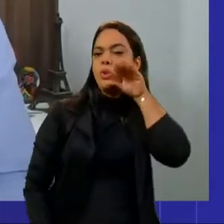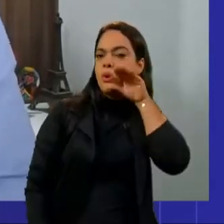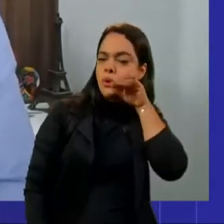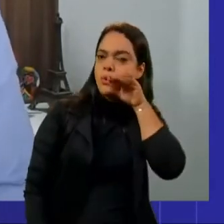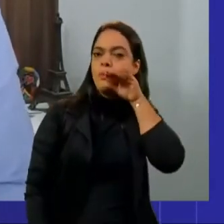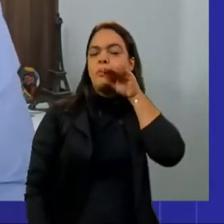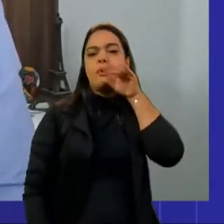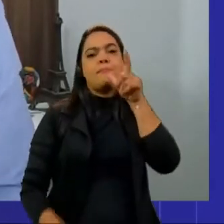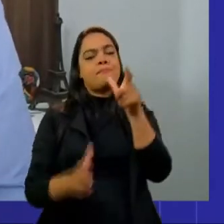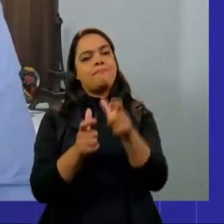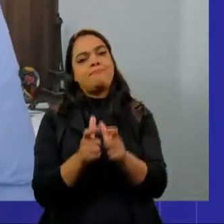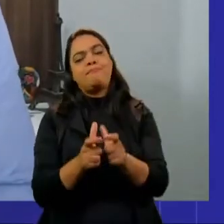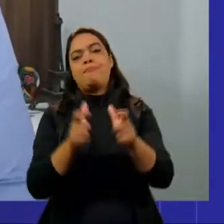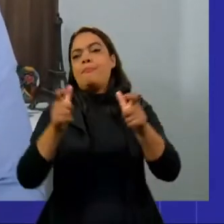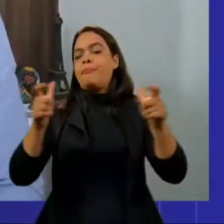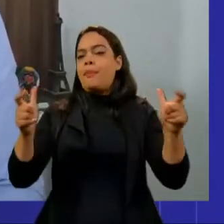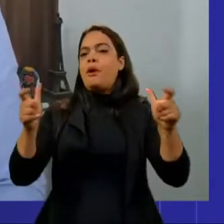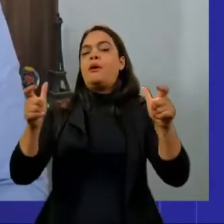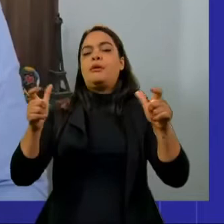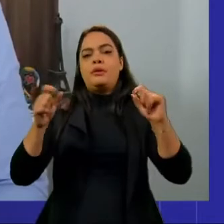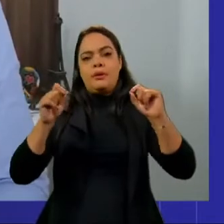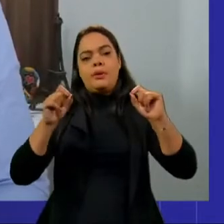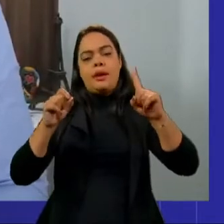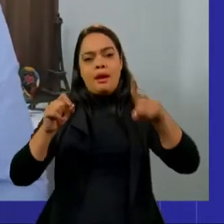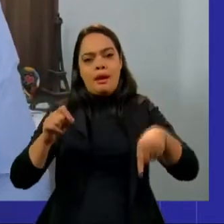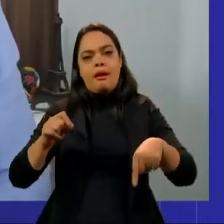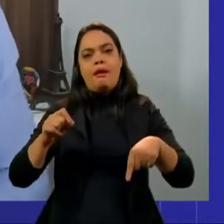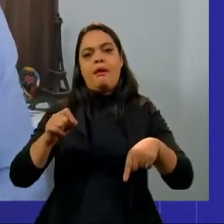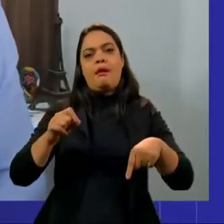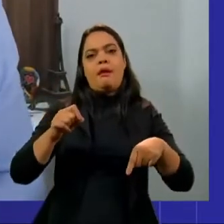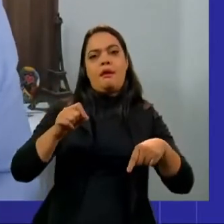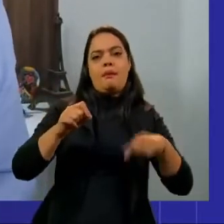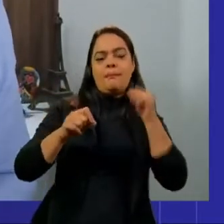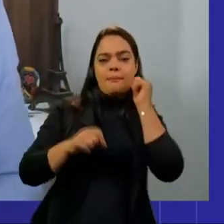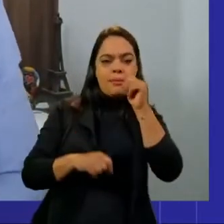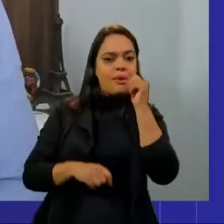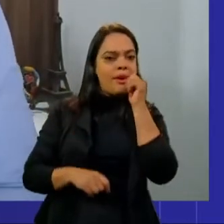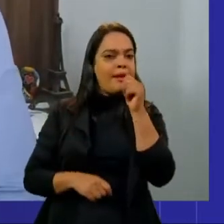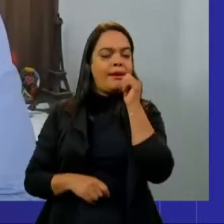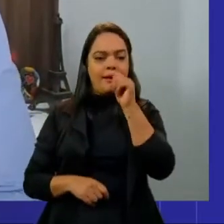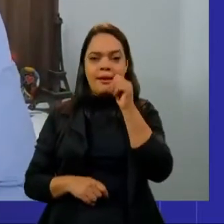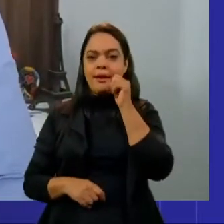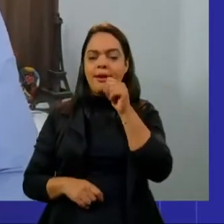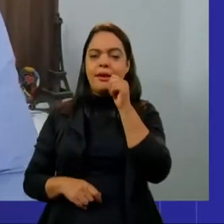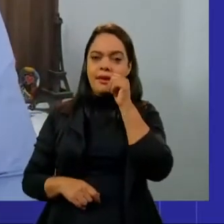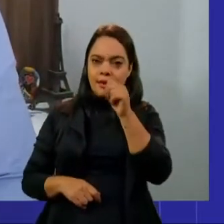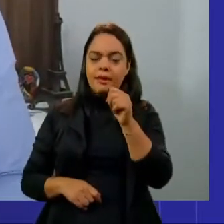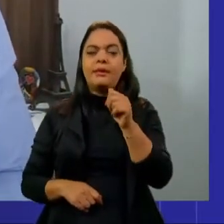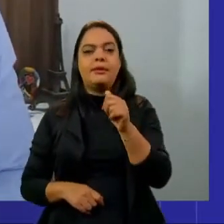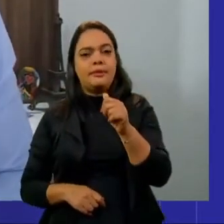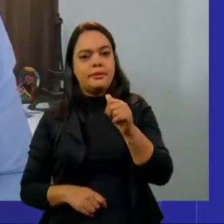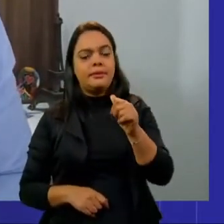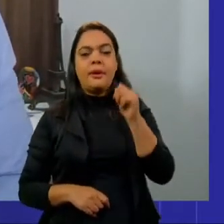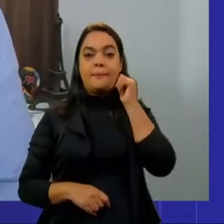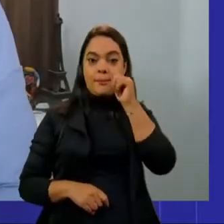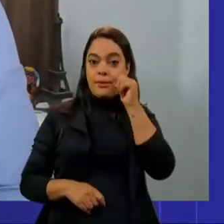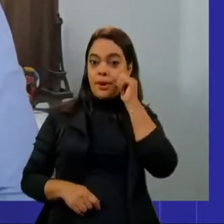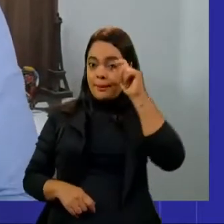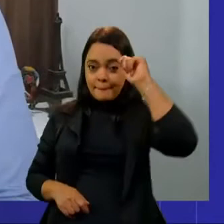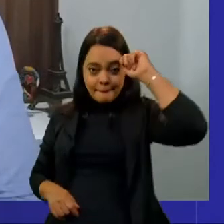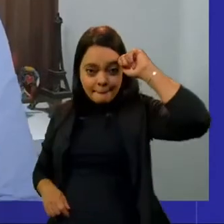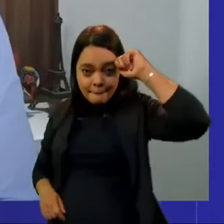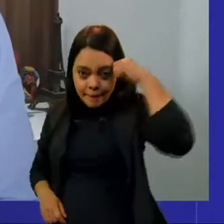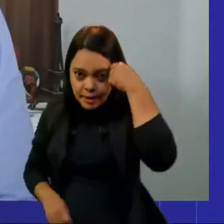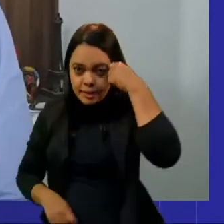a esmagadora maioria é composta por mulheres, por mulheres, por mulheres negras